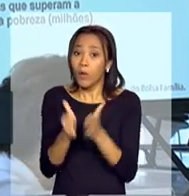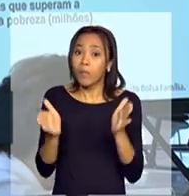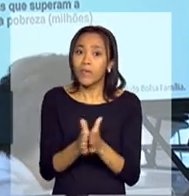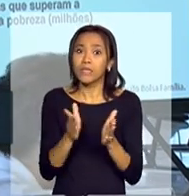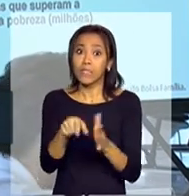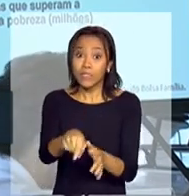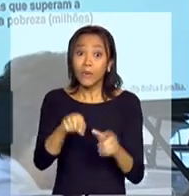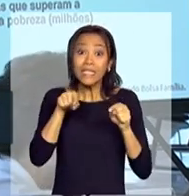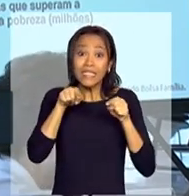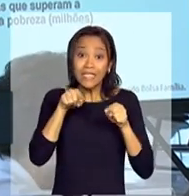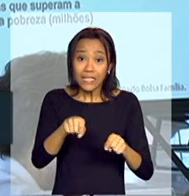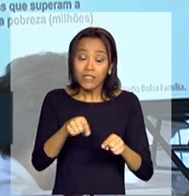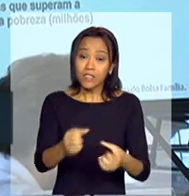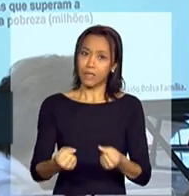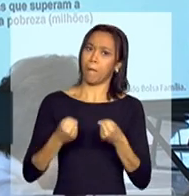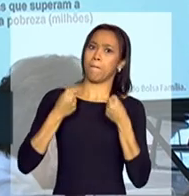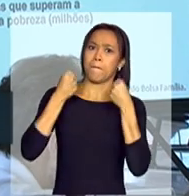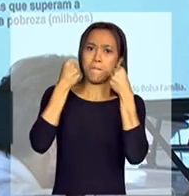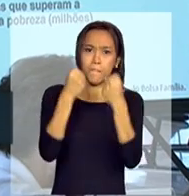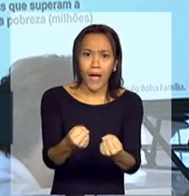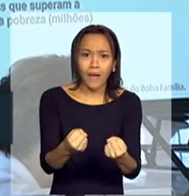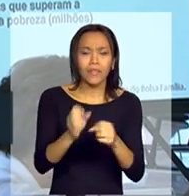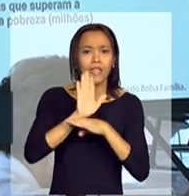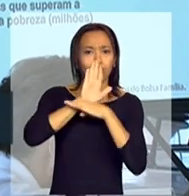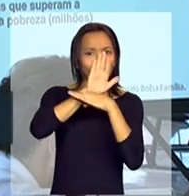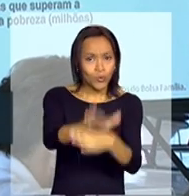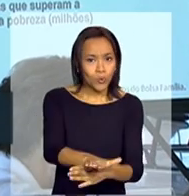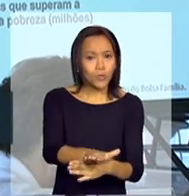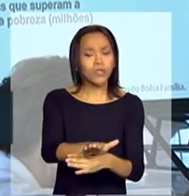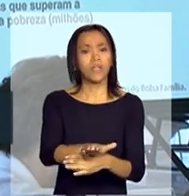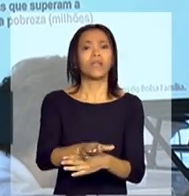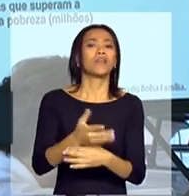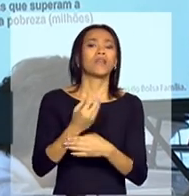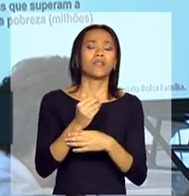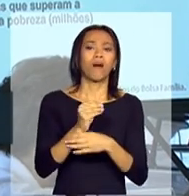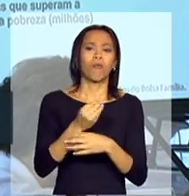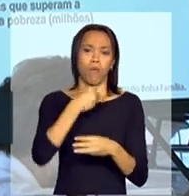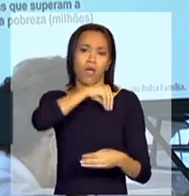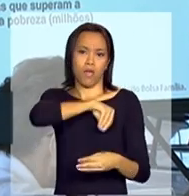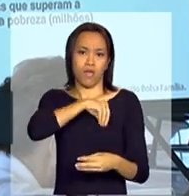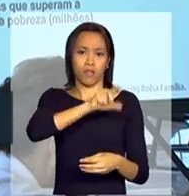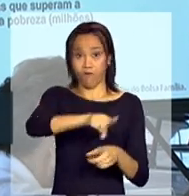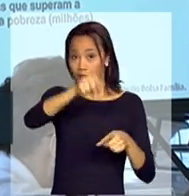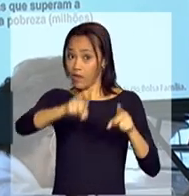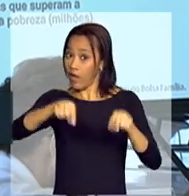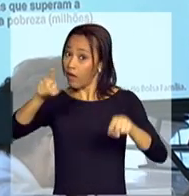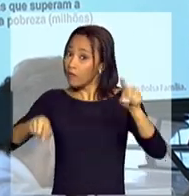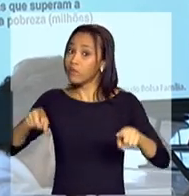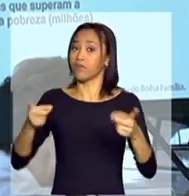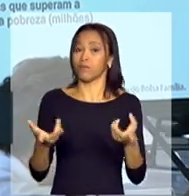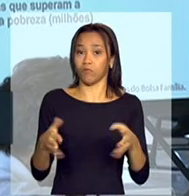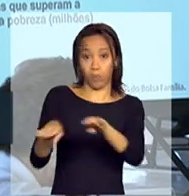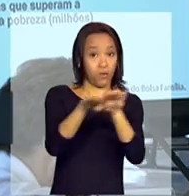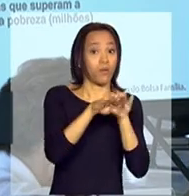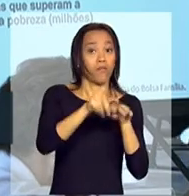impacto dessa medida, de dar uma renda variável, e, portanto, ao menor, usando aí uma terminologia